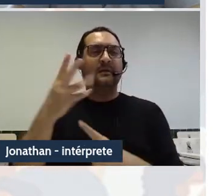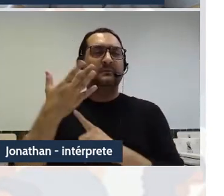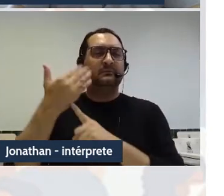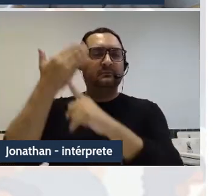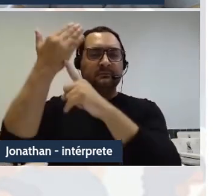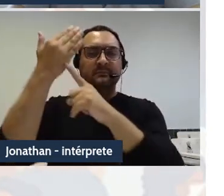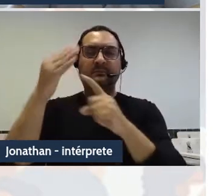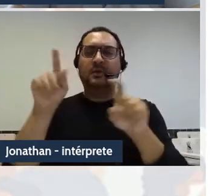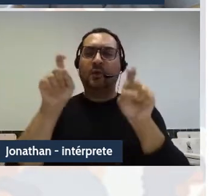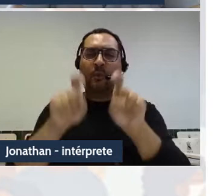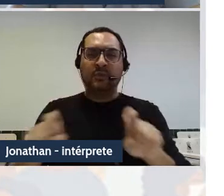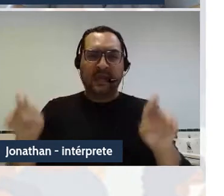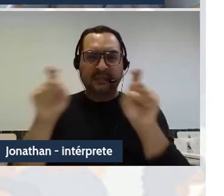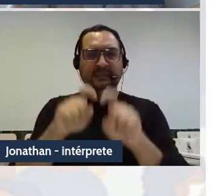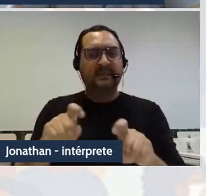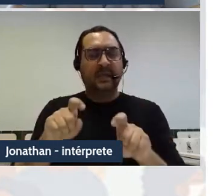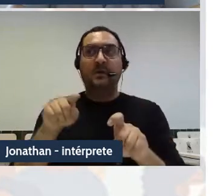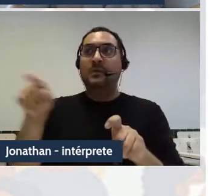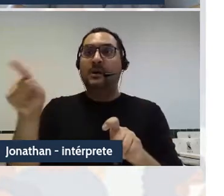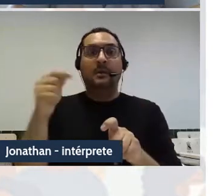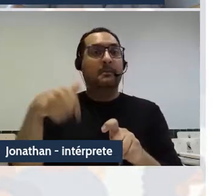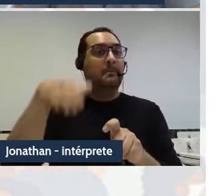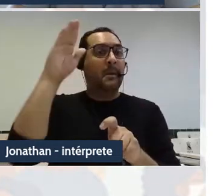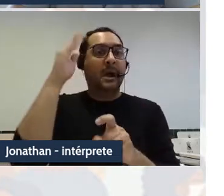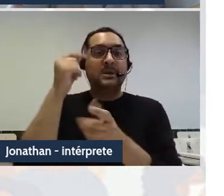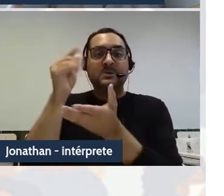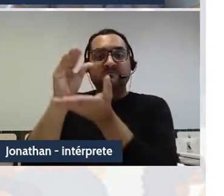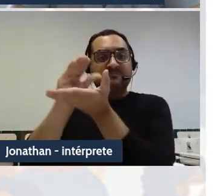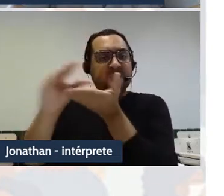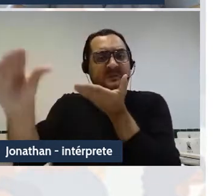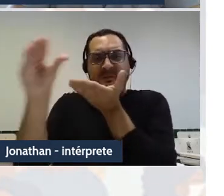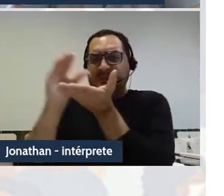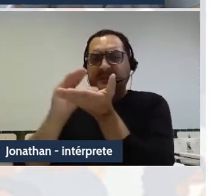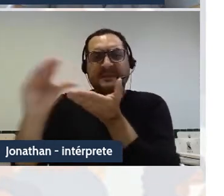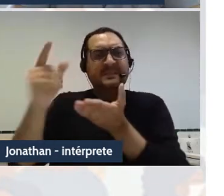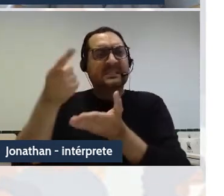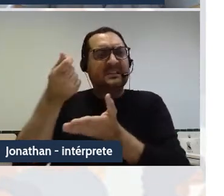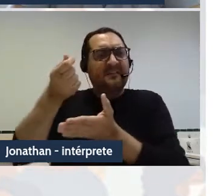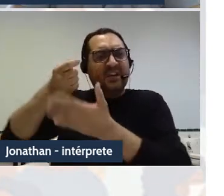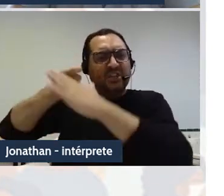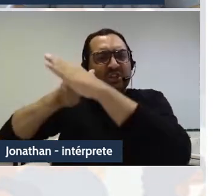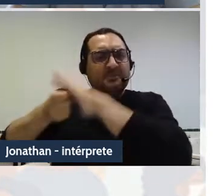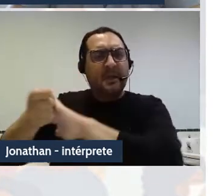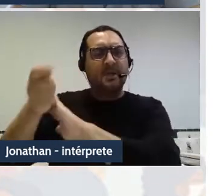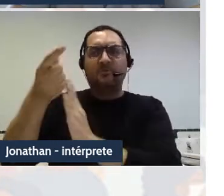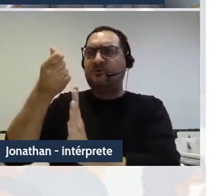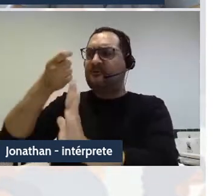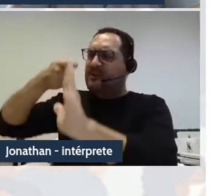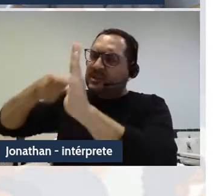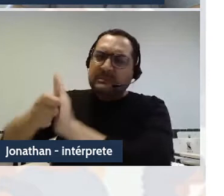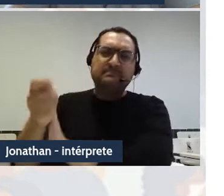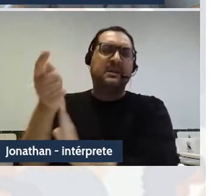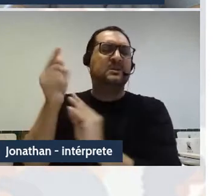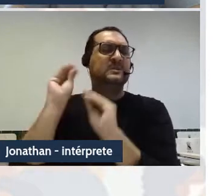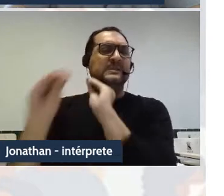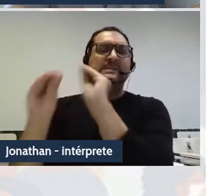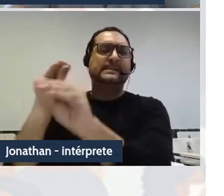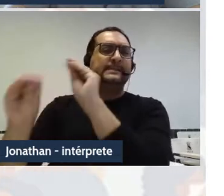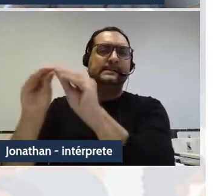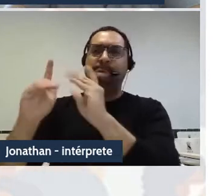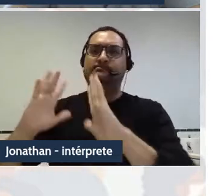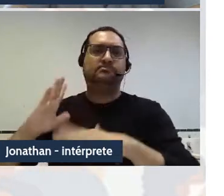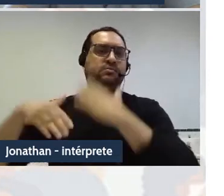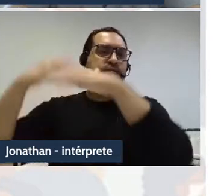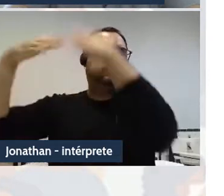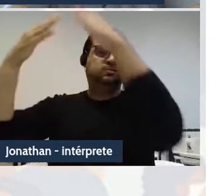concentram investimentos de governos mundo afora, produzindo uma nova corporalidade tecnológica por alguns